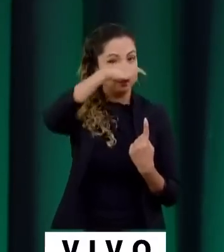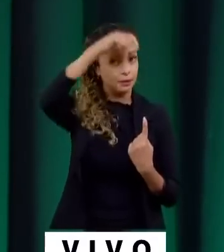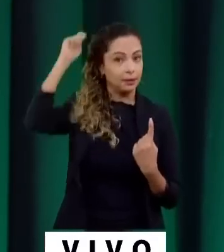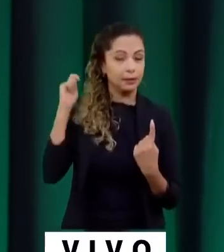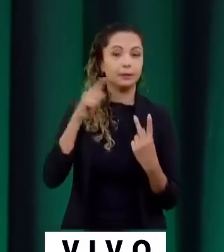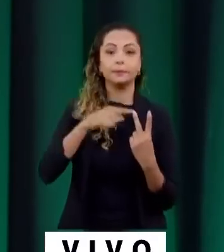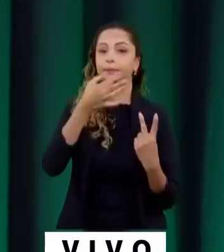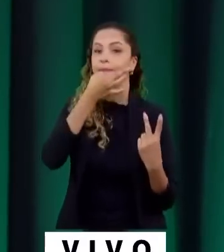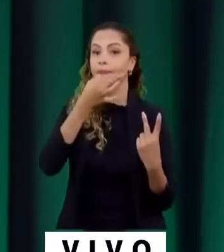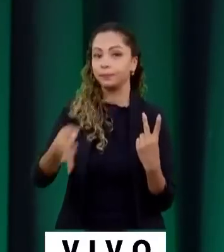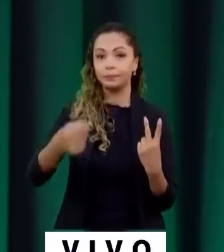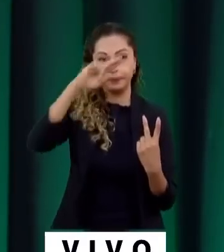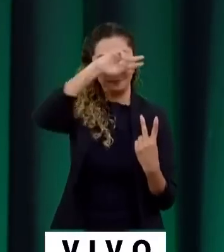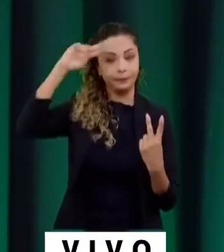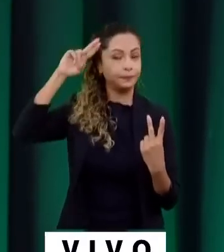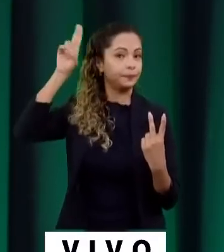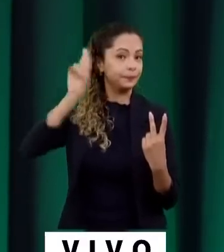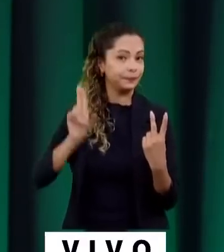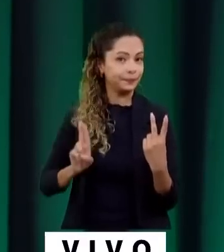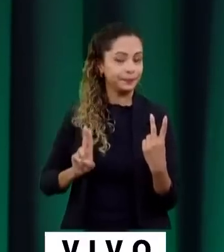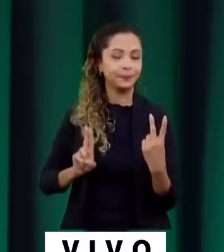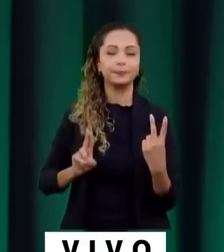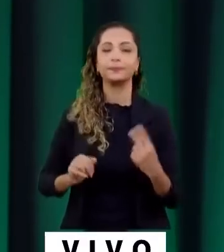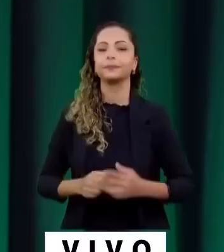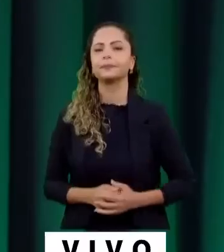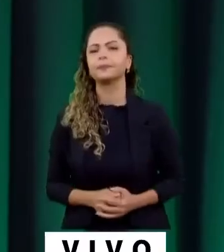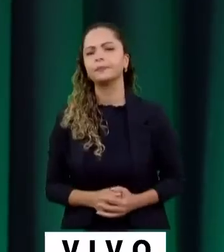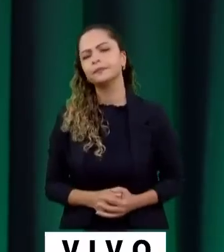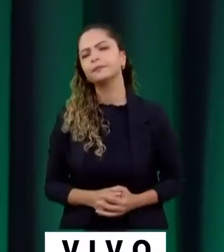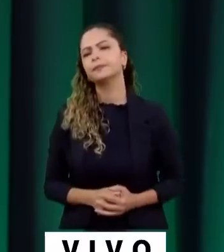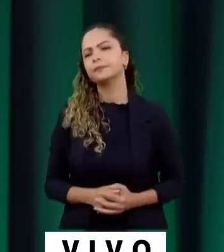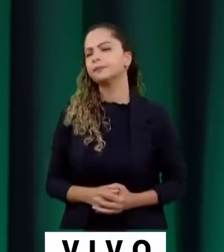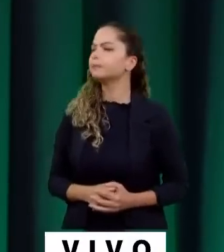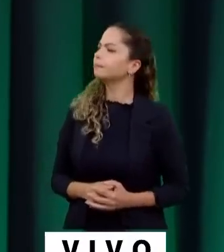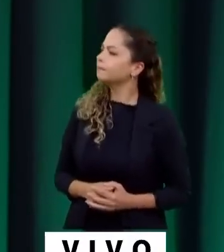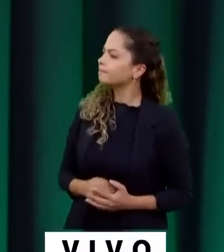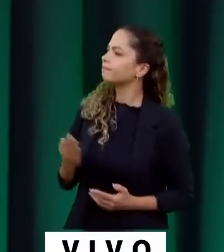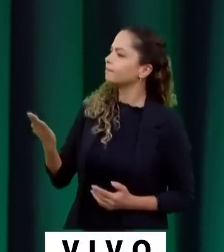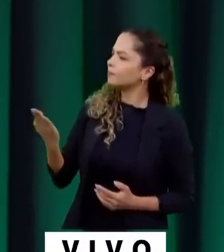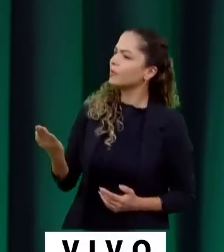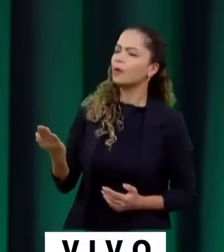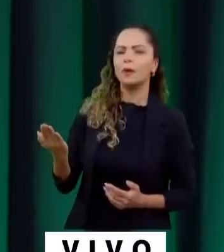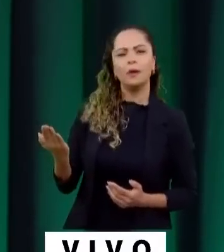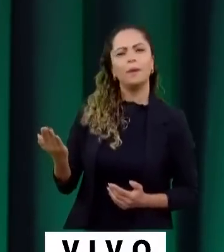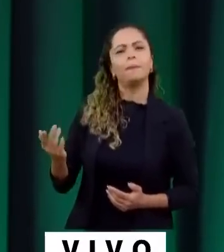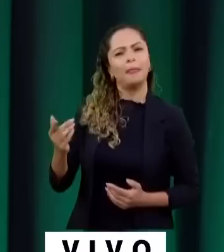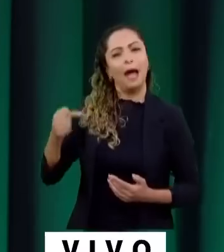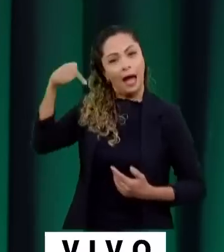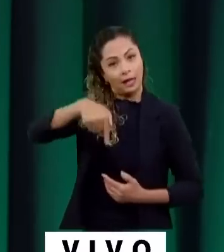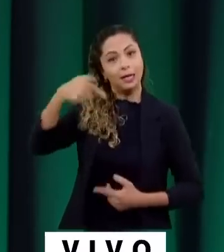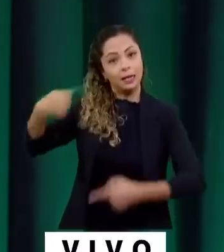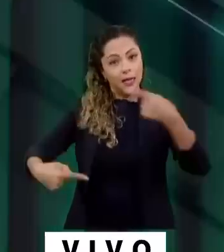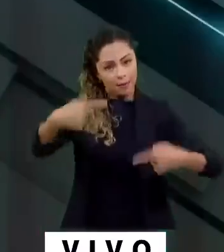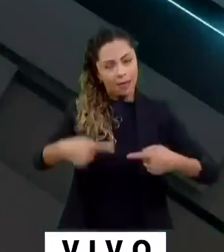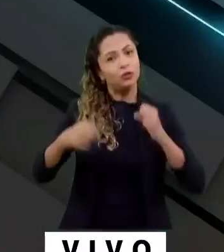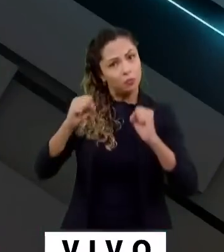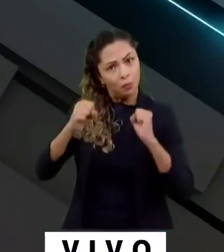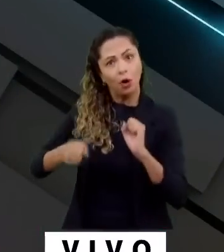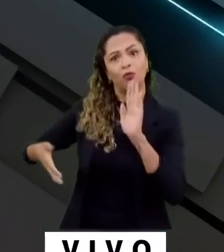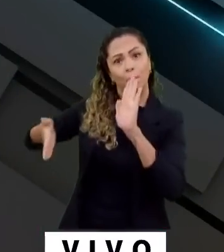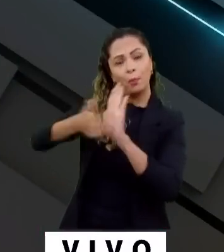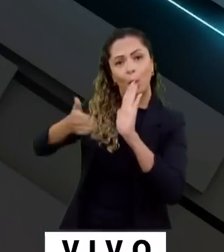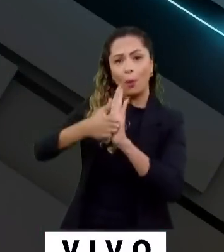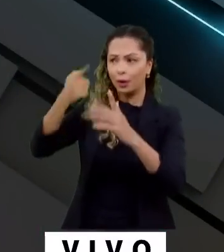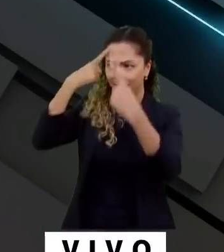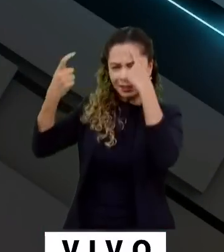senadora Soraya Tronik. Candidato, o senhor, nesse debate, teria a chance de apresentar suas ideias, propostas, mas parece que